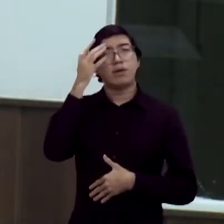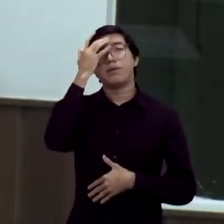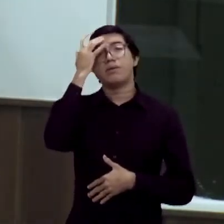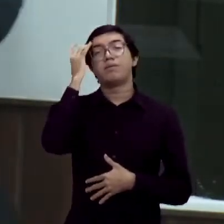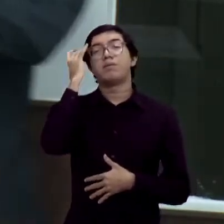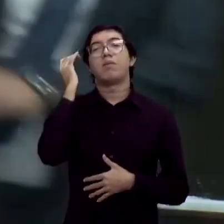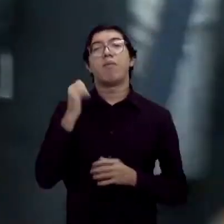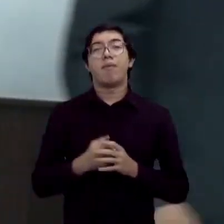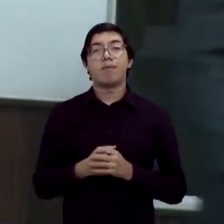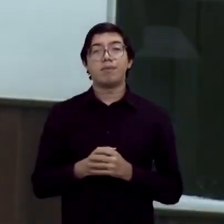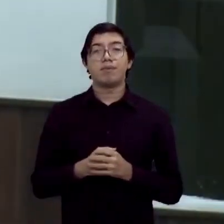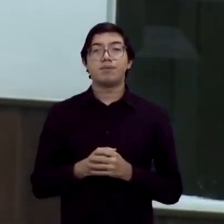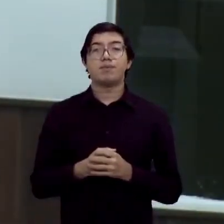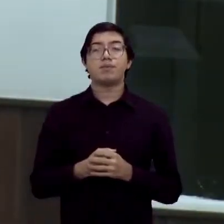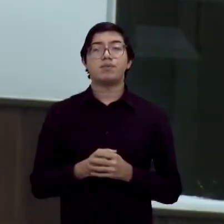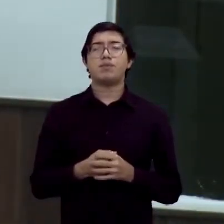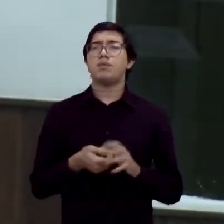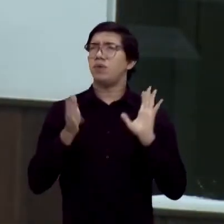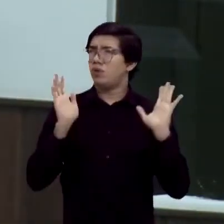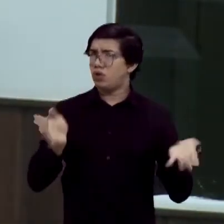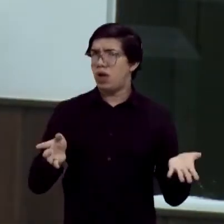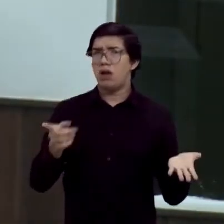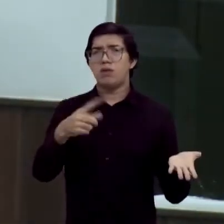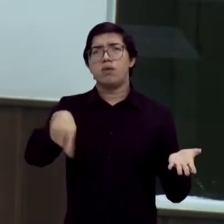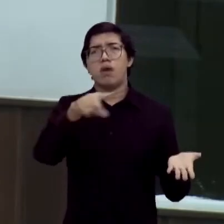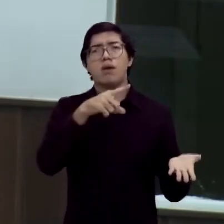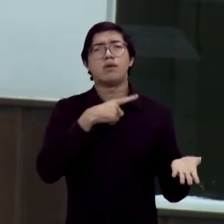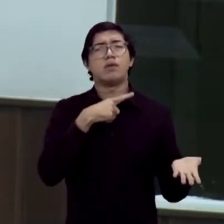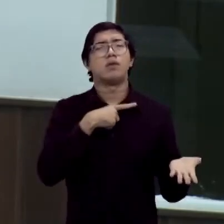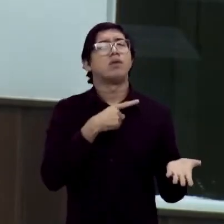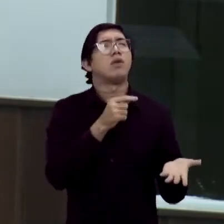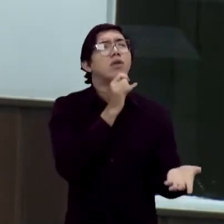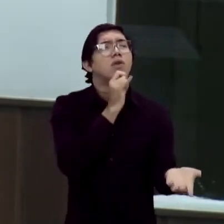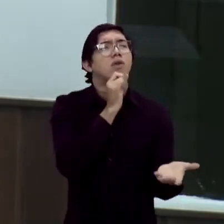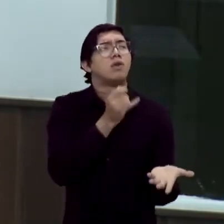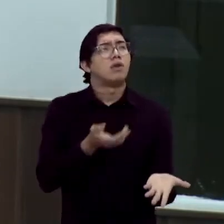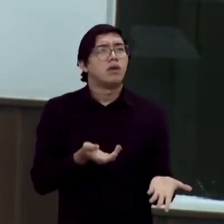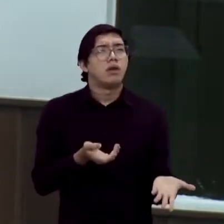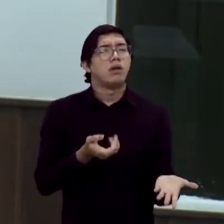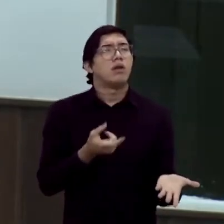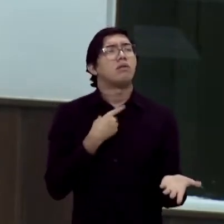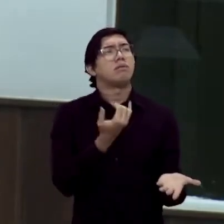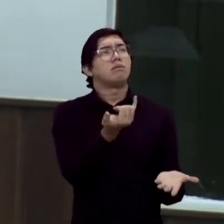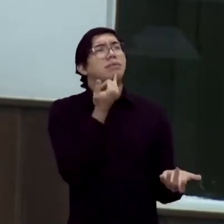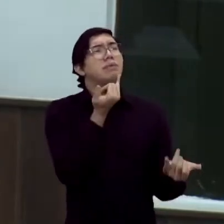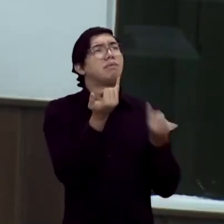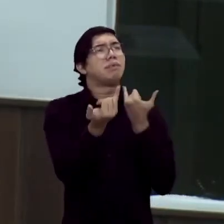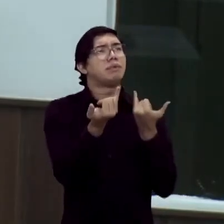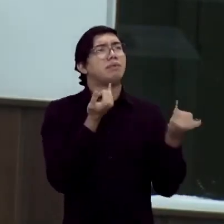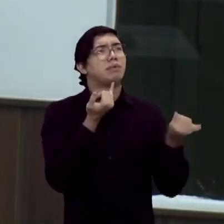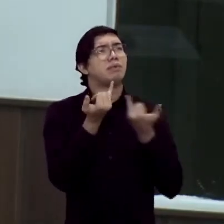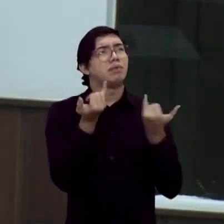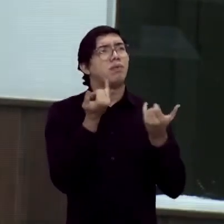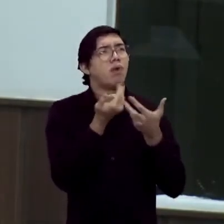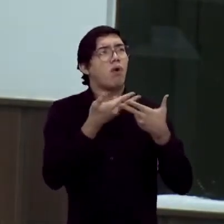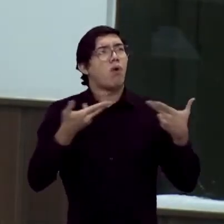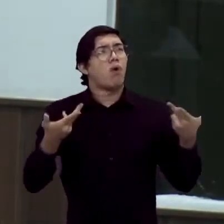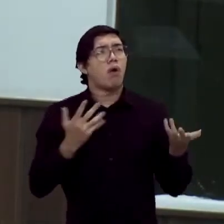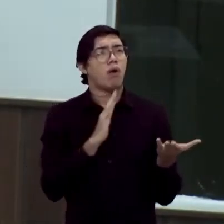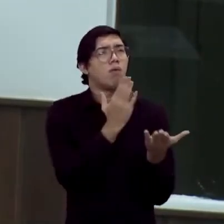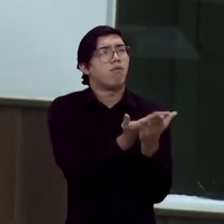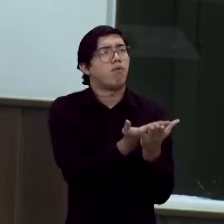Danilo, que cale-me, diga o que foi feito, pelo menos encaminhamento de alguma coisa, porque só se vê corte.